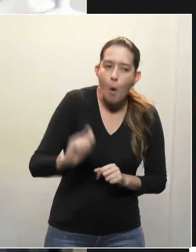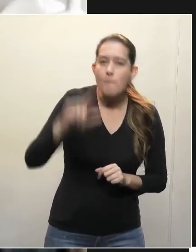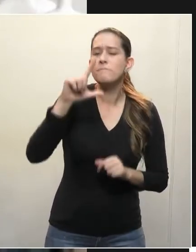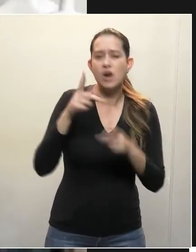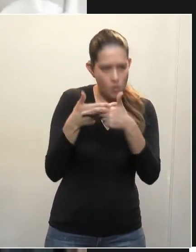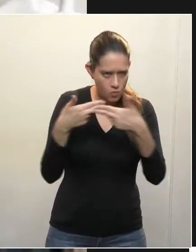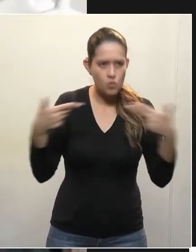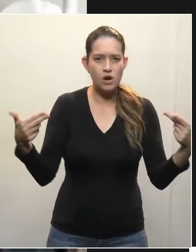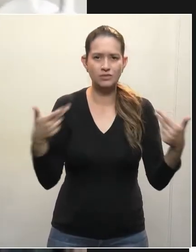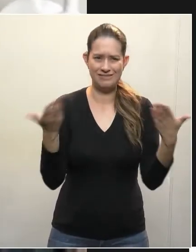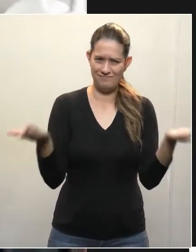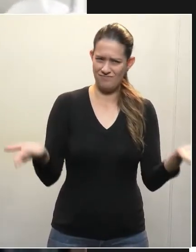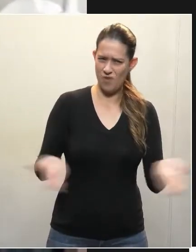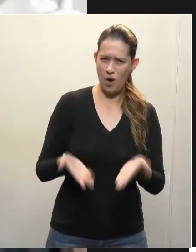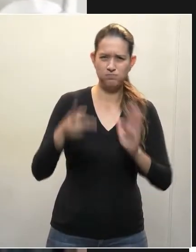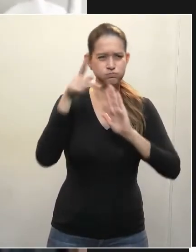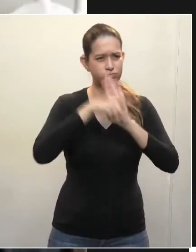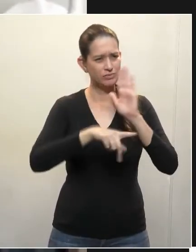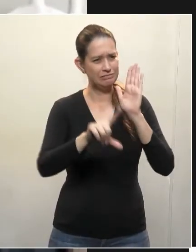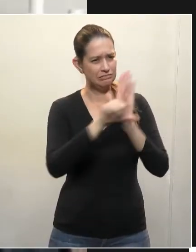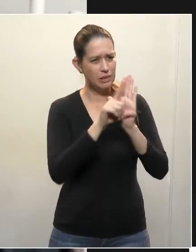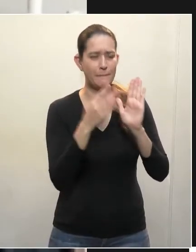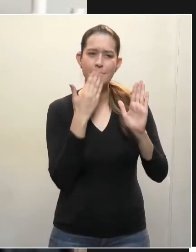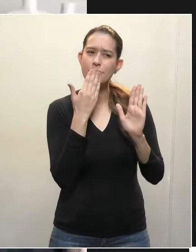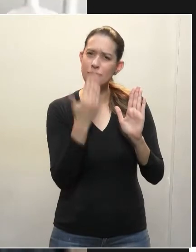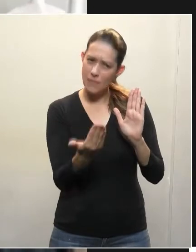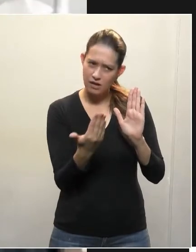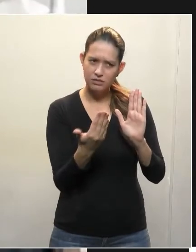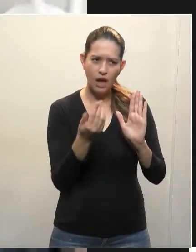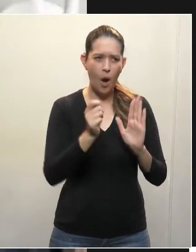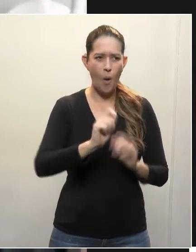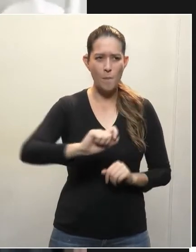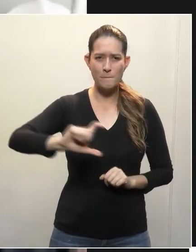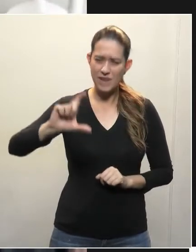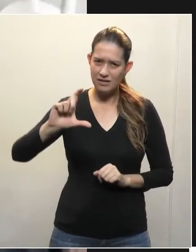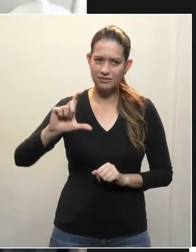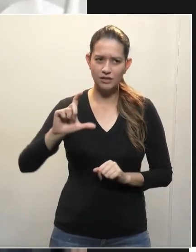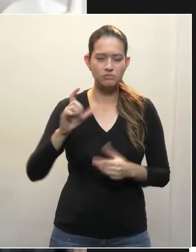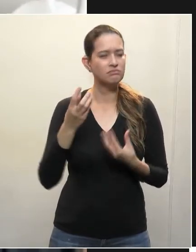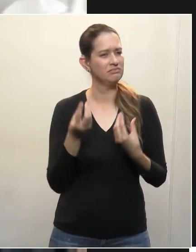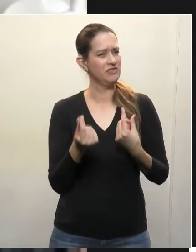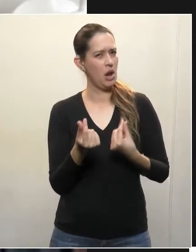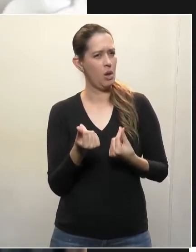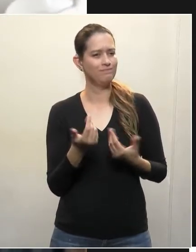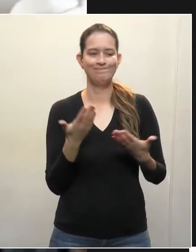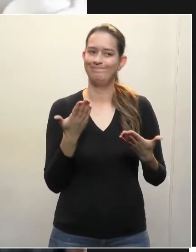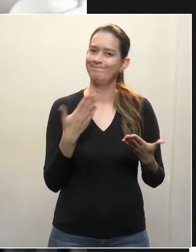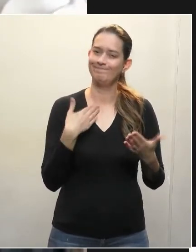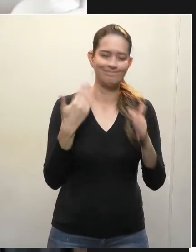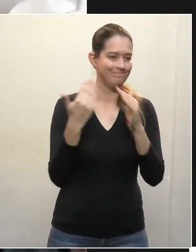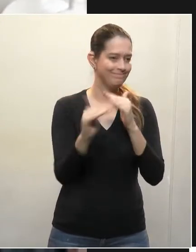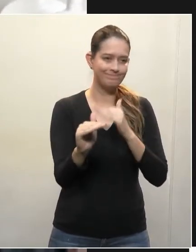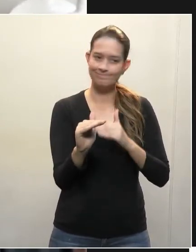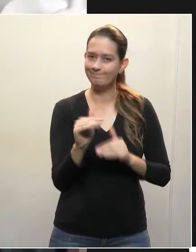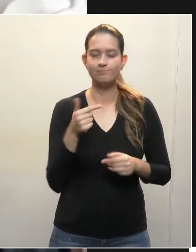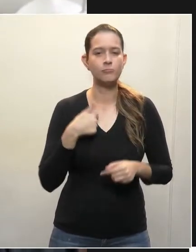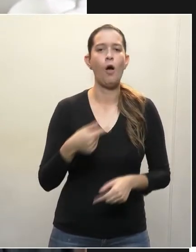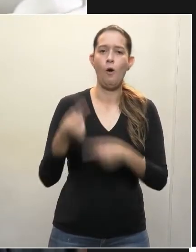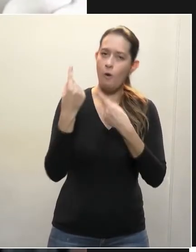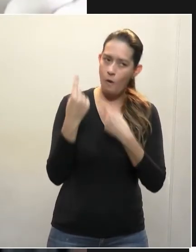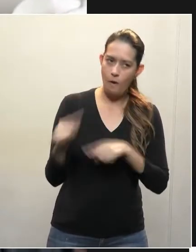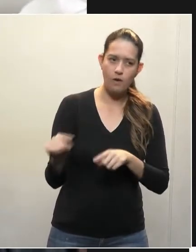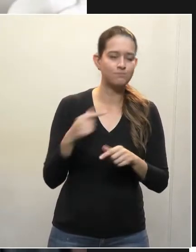um PL para aumentar tarifa. Isso, no mínimo, é falta de bom senso. Eu sou totalmente contra aumentar tarifa de cartório.